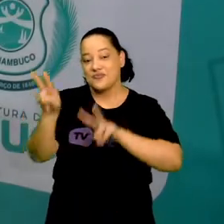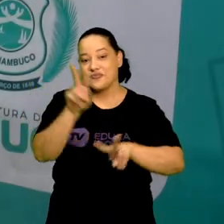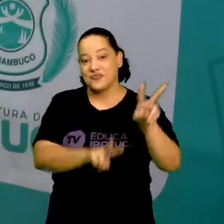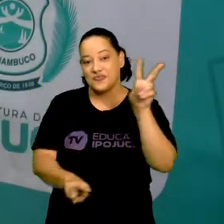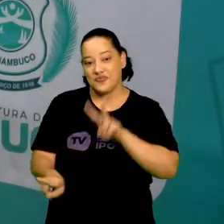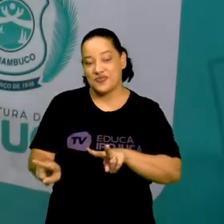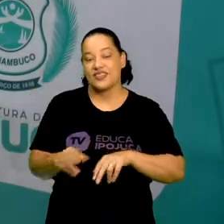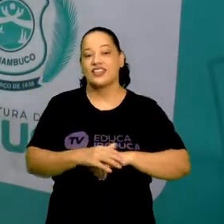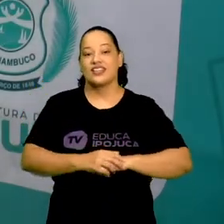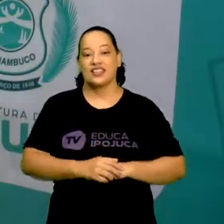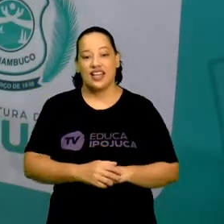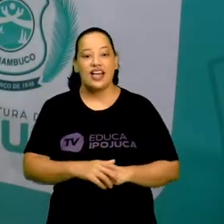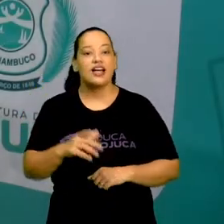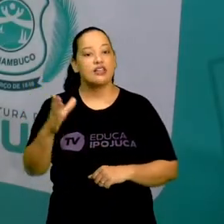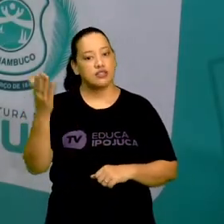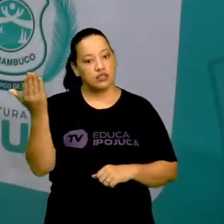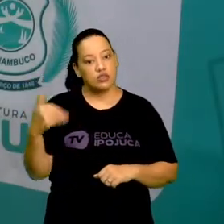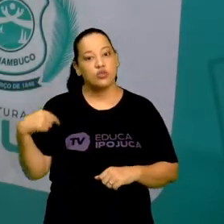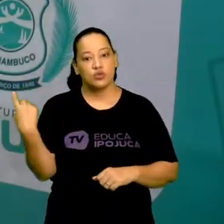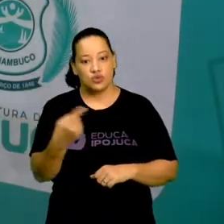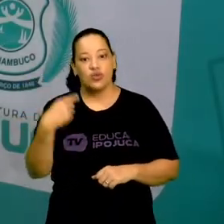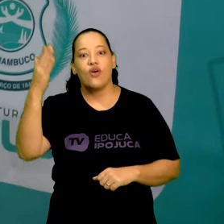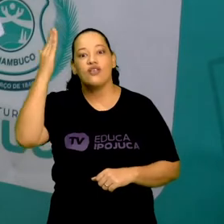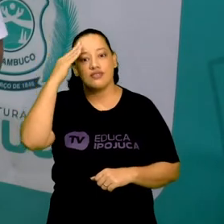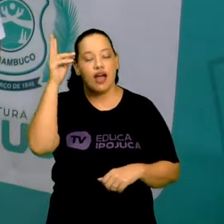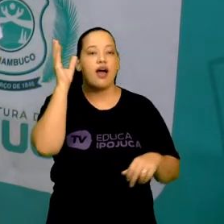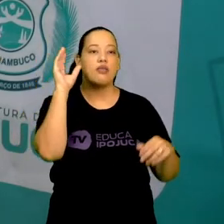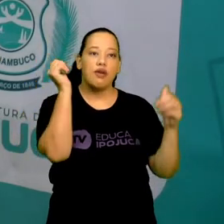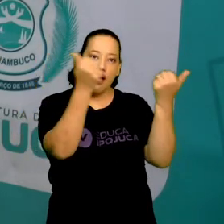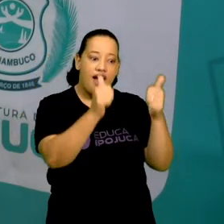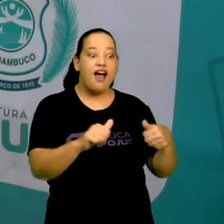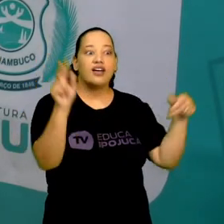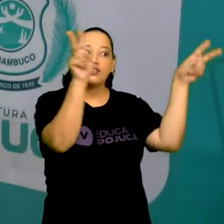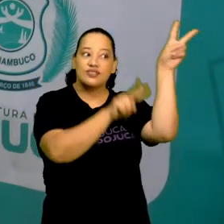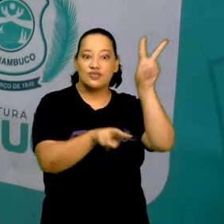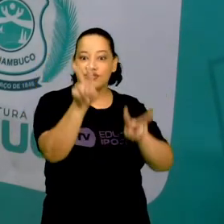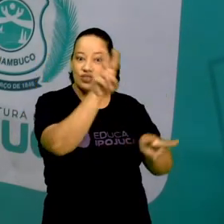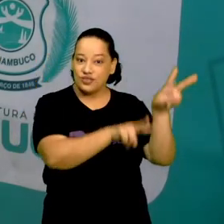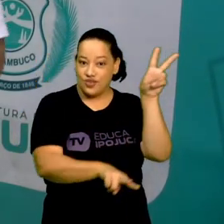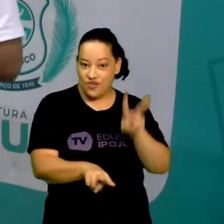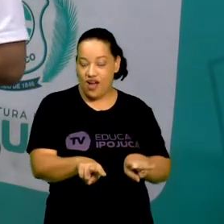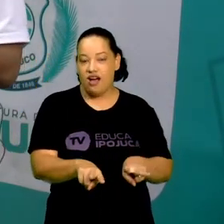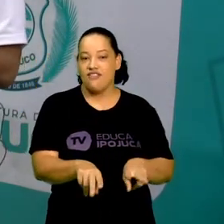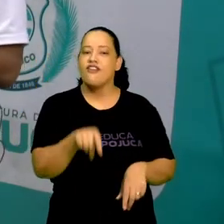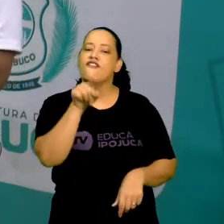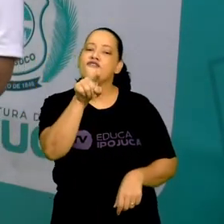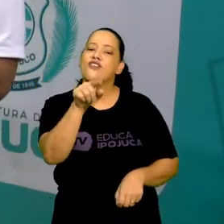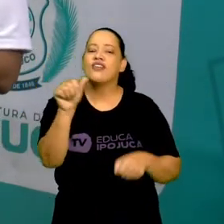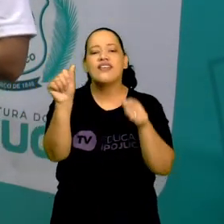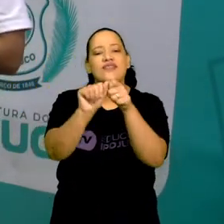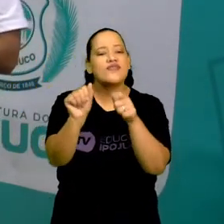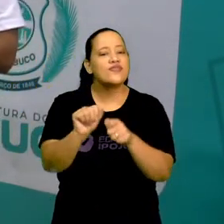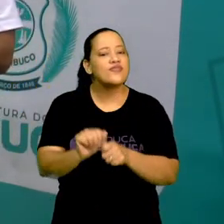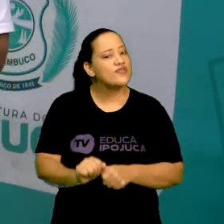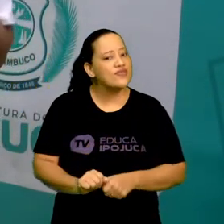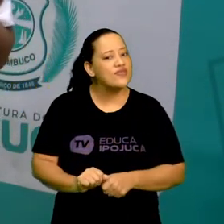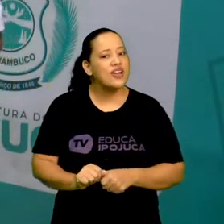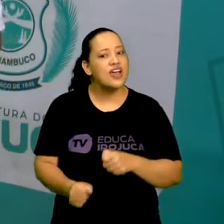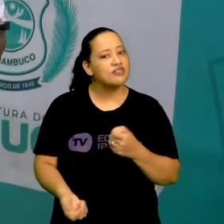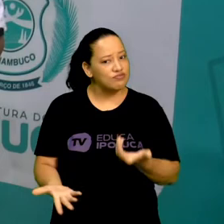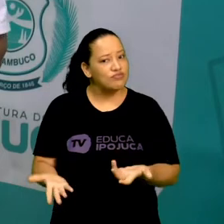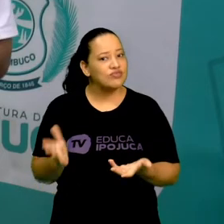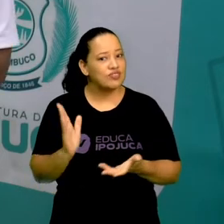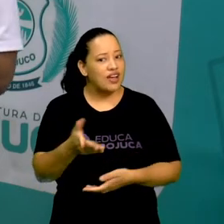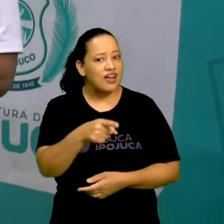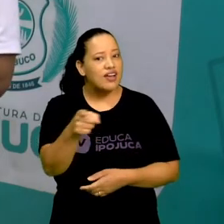e agora já sabemos o que é arte visual, você já produzia algum tipo de arte visual? E